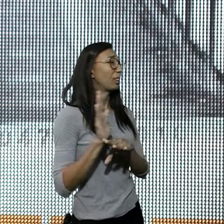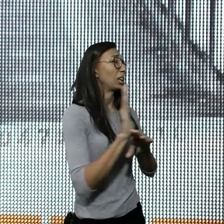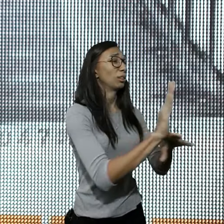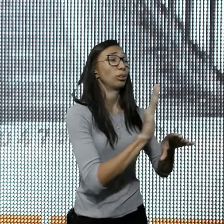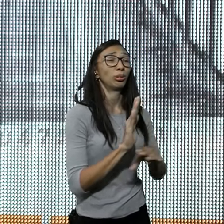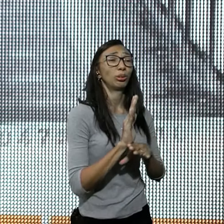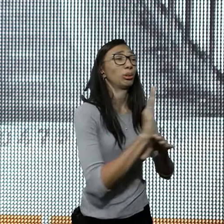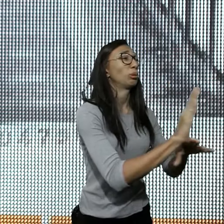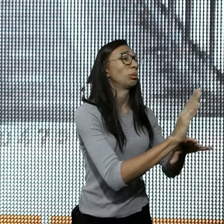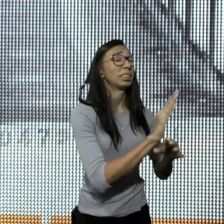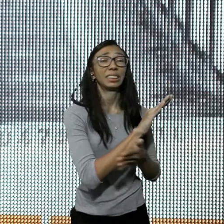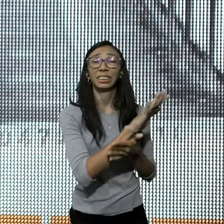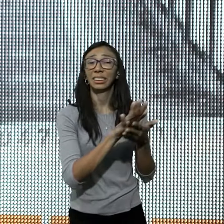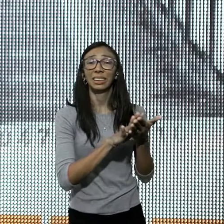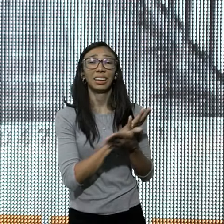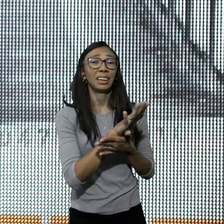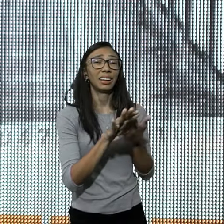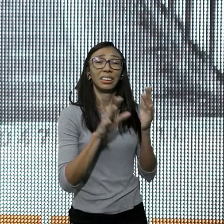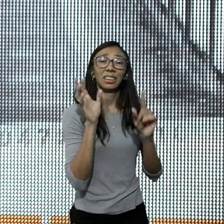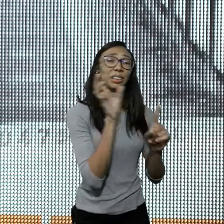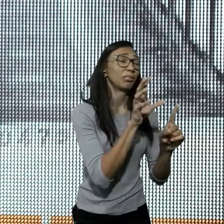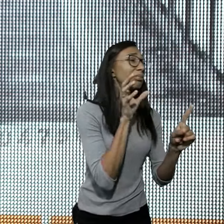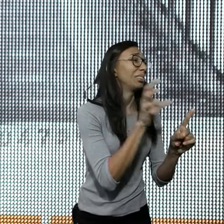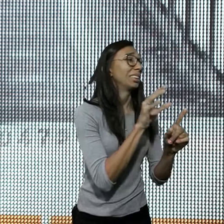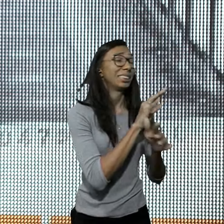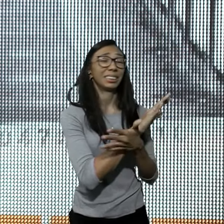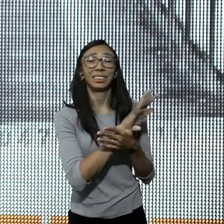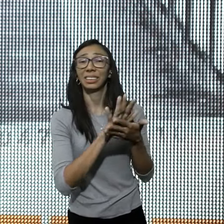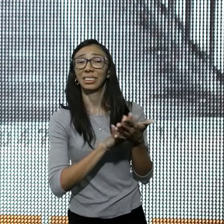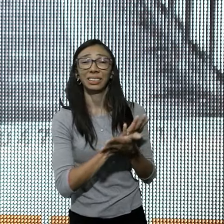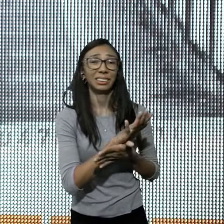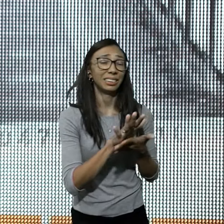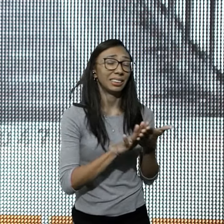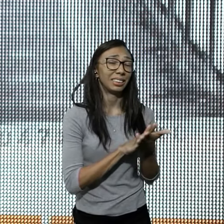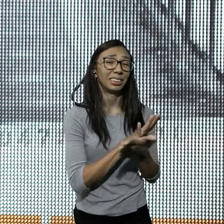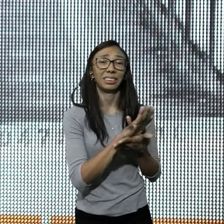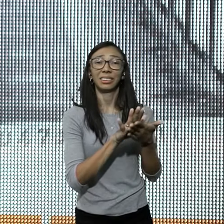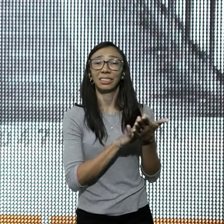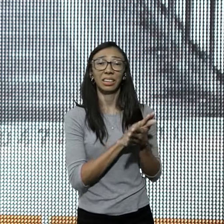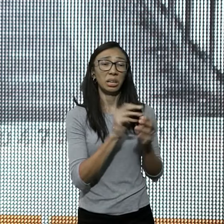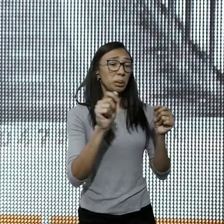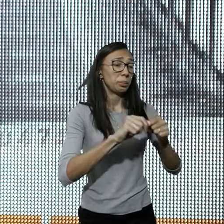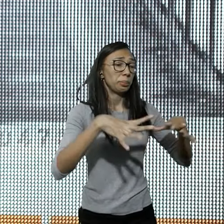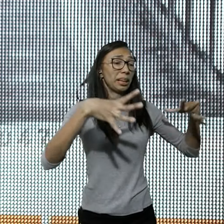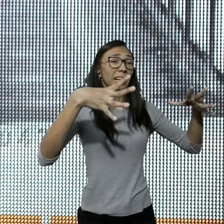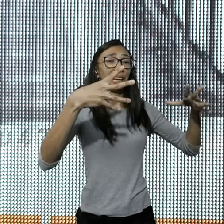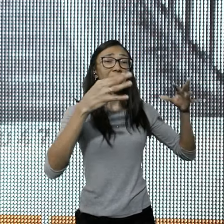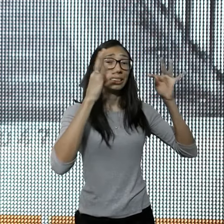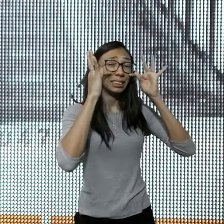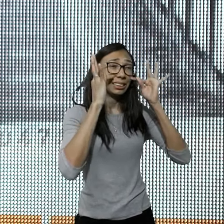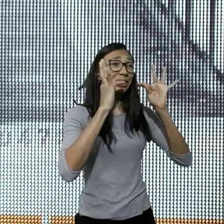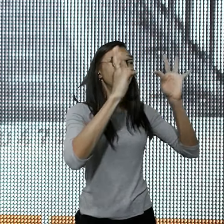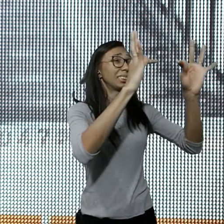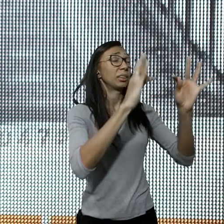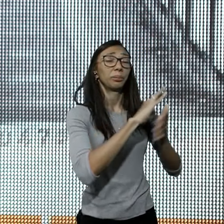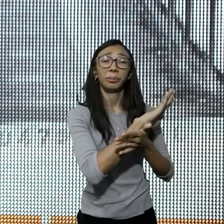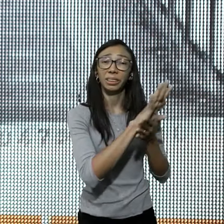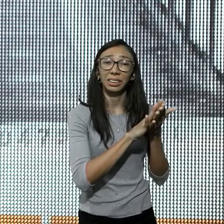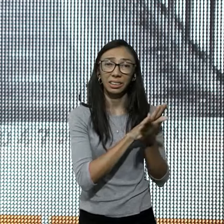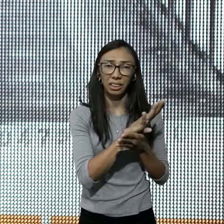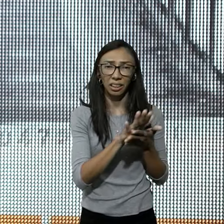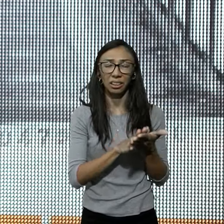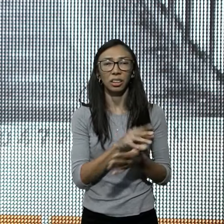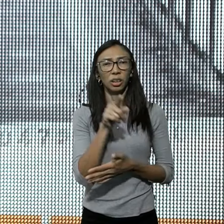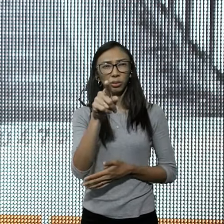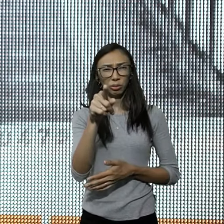decidiram, reter para si, elas não transbordam, elas não dividem, aquilo que Deus, tem feito na vida delas, se você está me ouvindo, e você